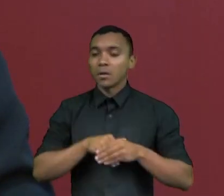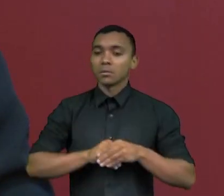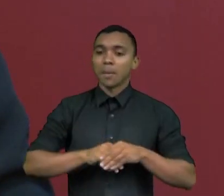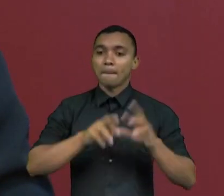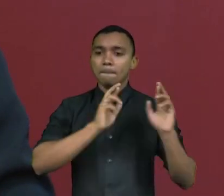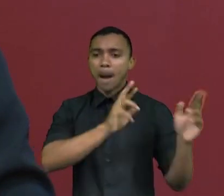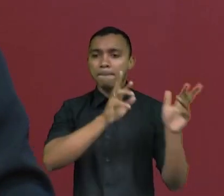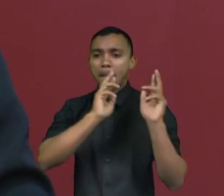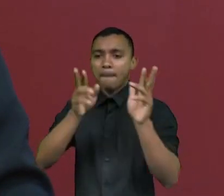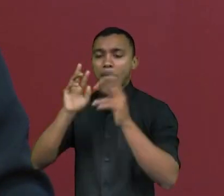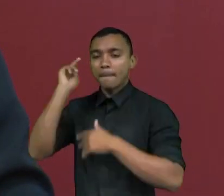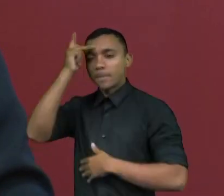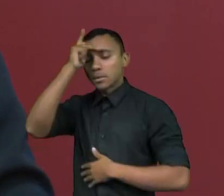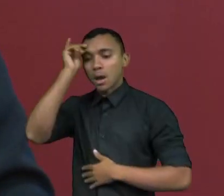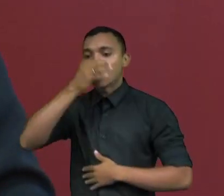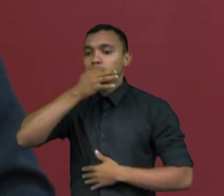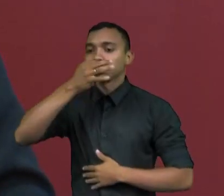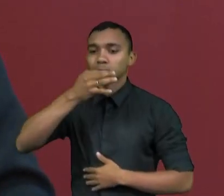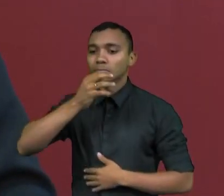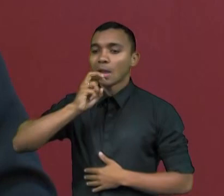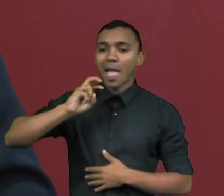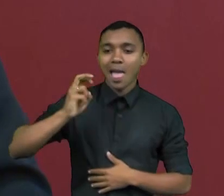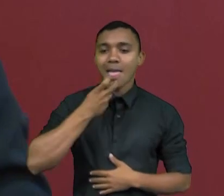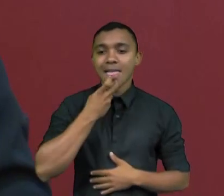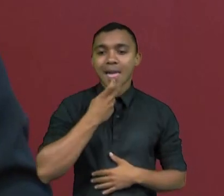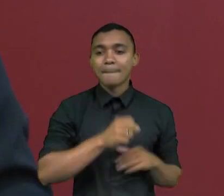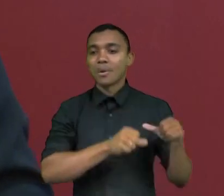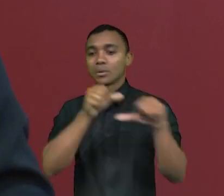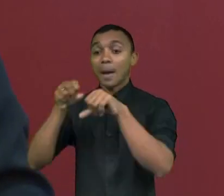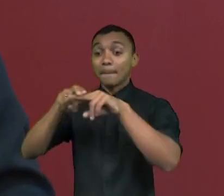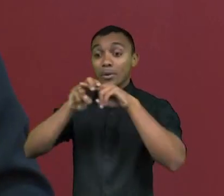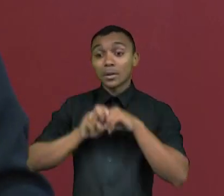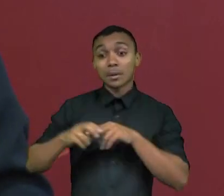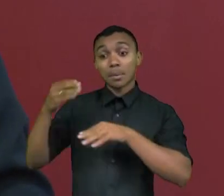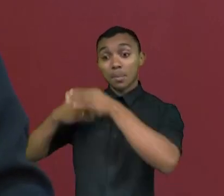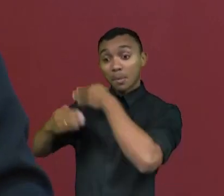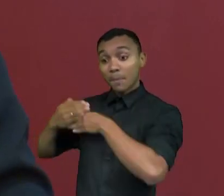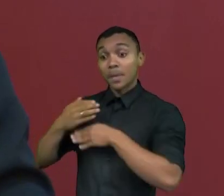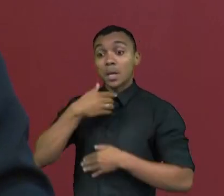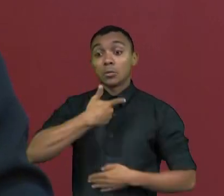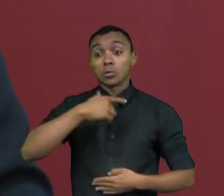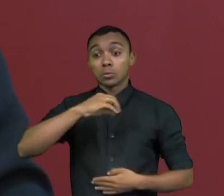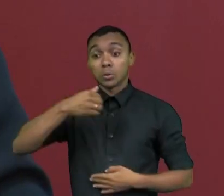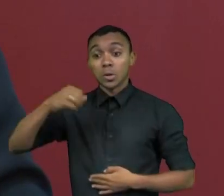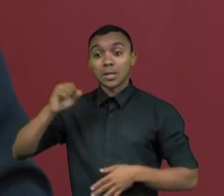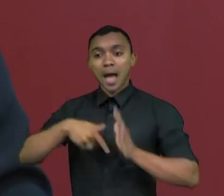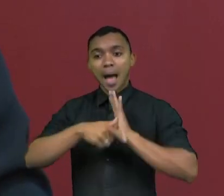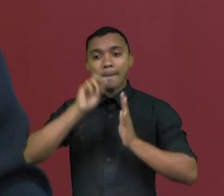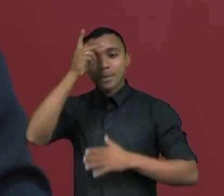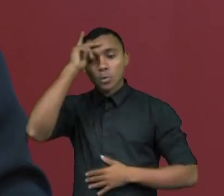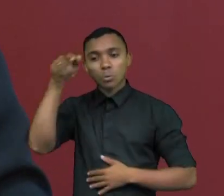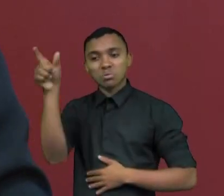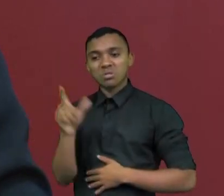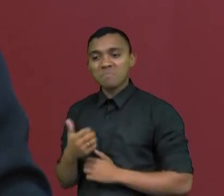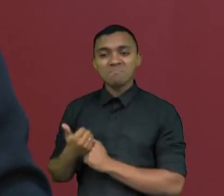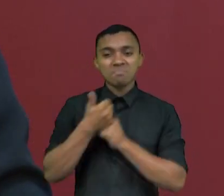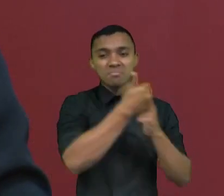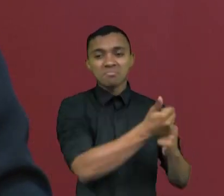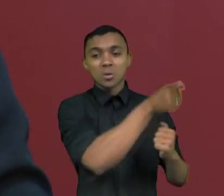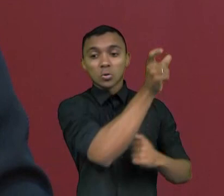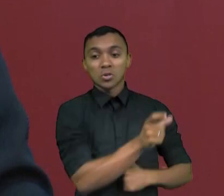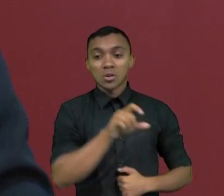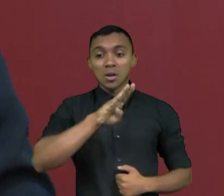os eleitores mudam de opinião ao sabor dos acontecimentos. Em 2018, por exemplo, eleitores que diziam que iam votar no Boulos, no